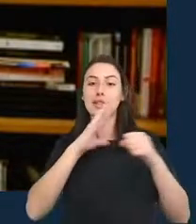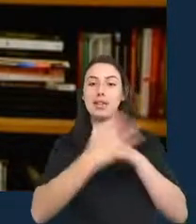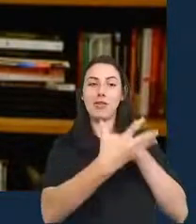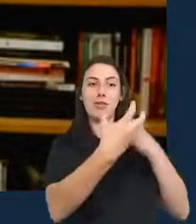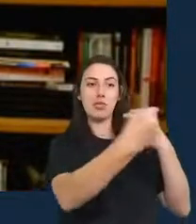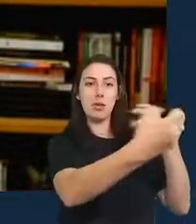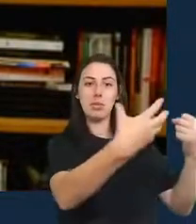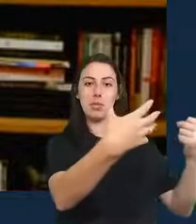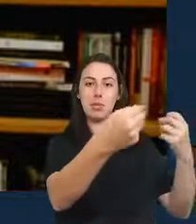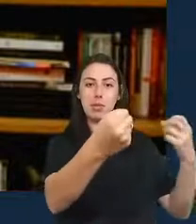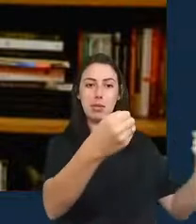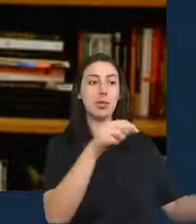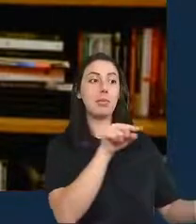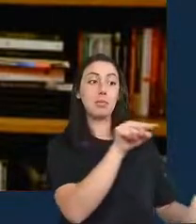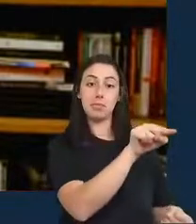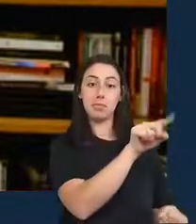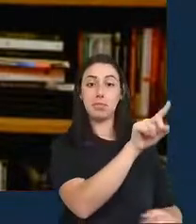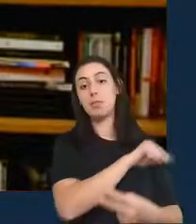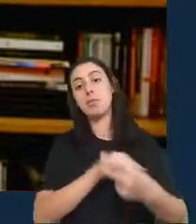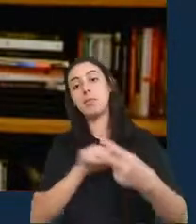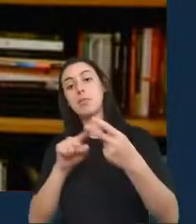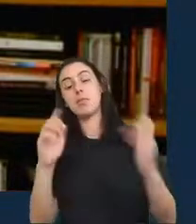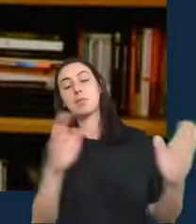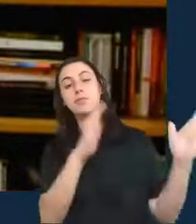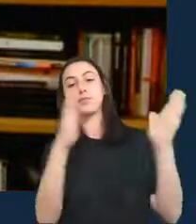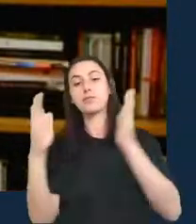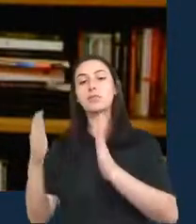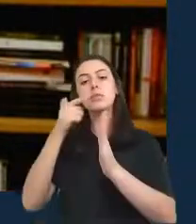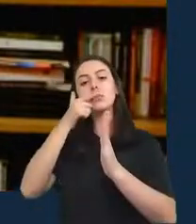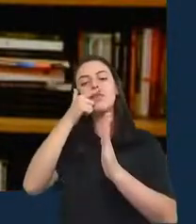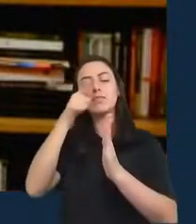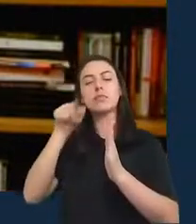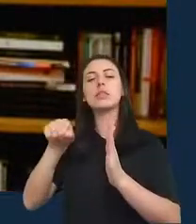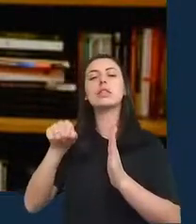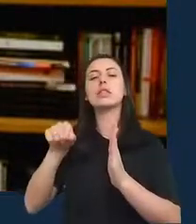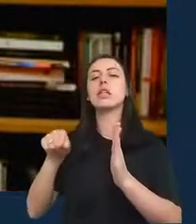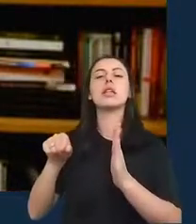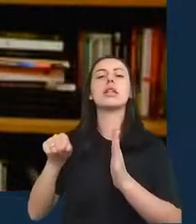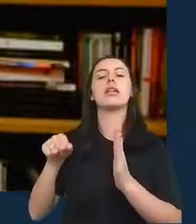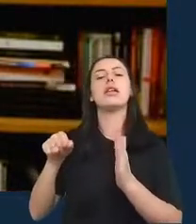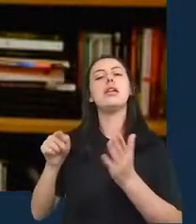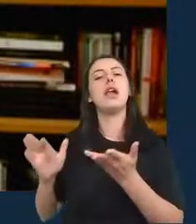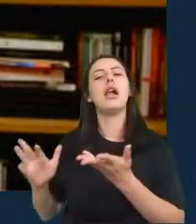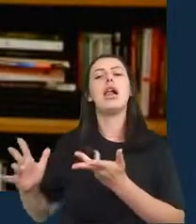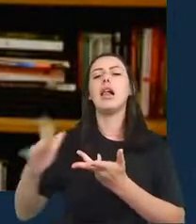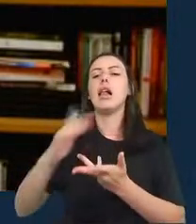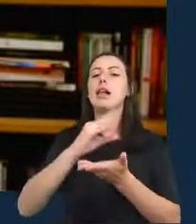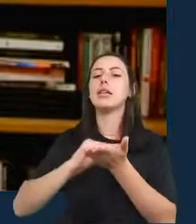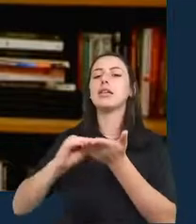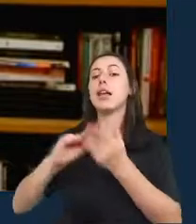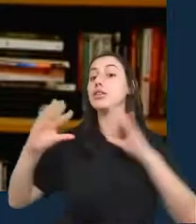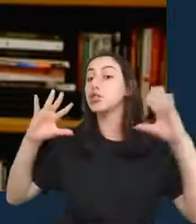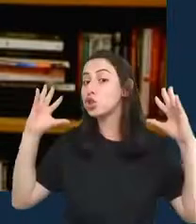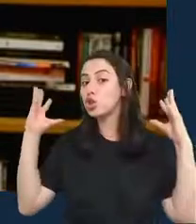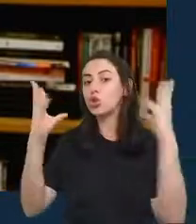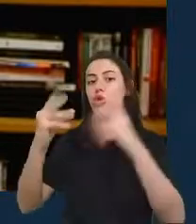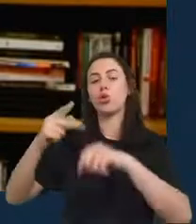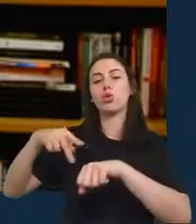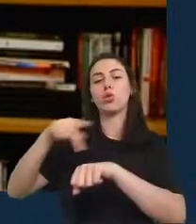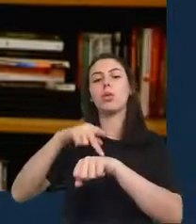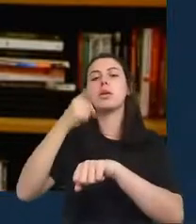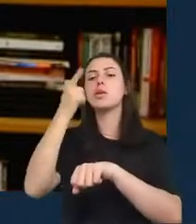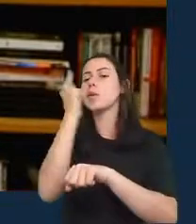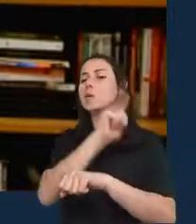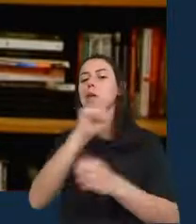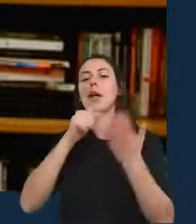oferece um serviço extremamente valioso porque compilou os dados de todos os países e aí disse quais eram os números. Tendo dito